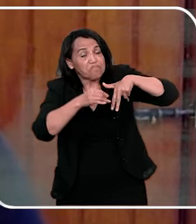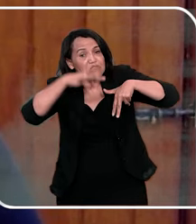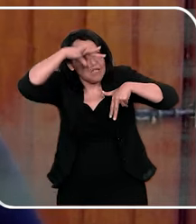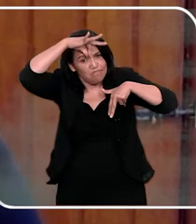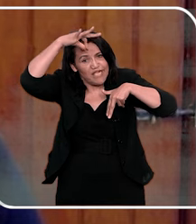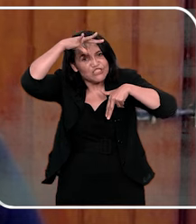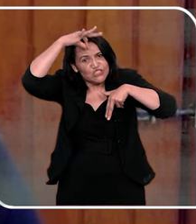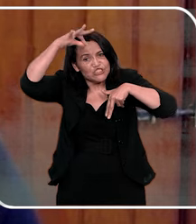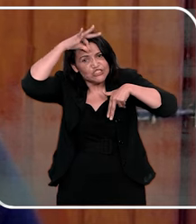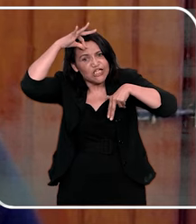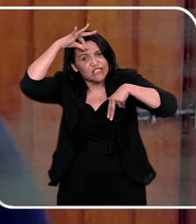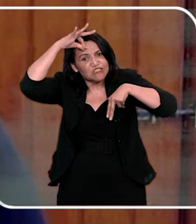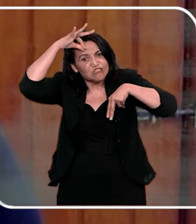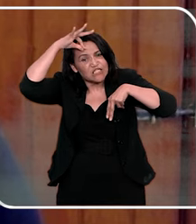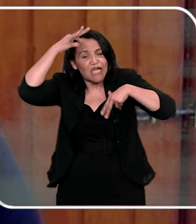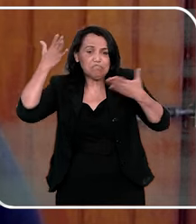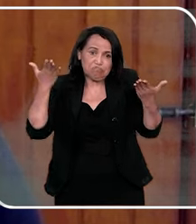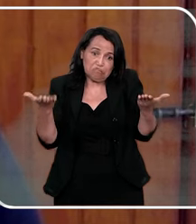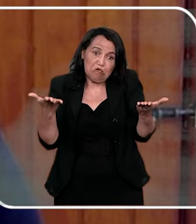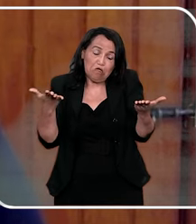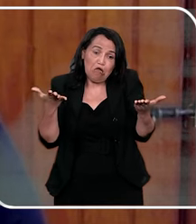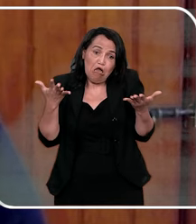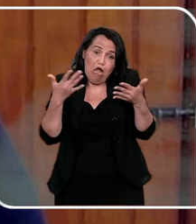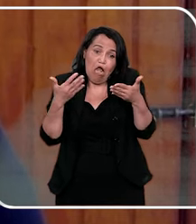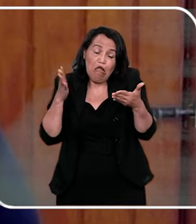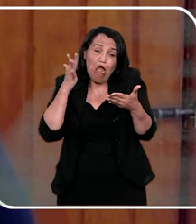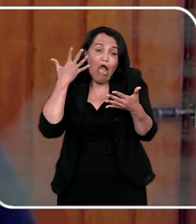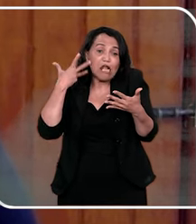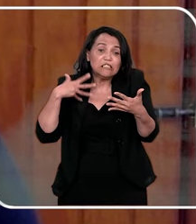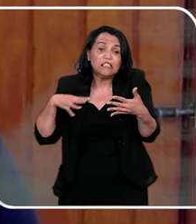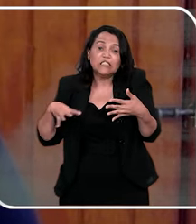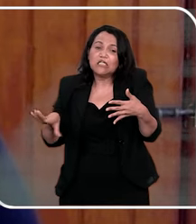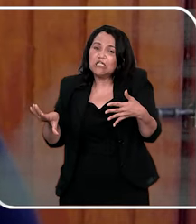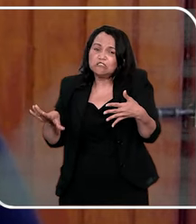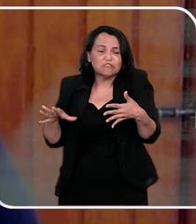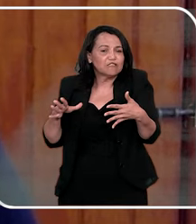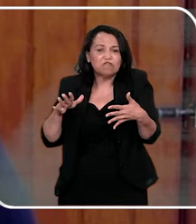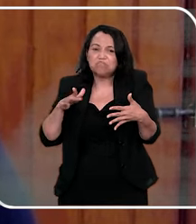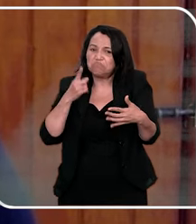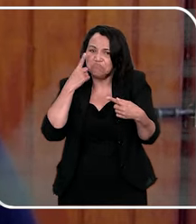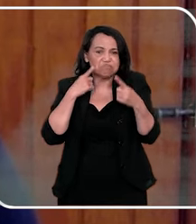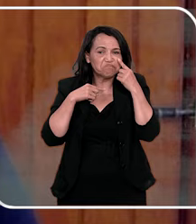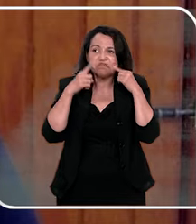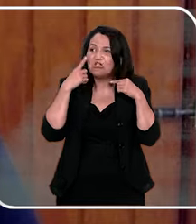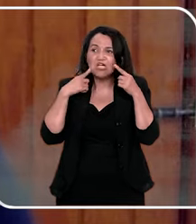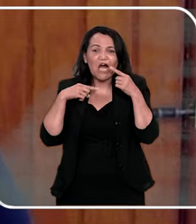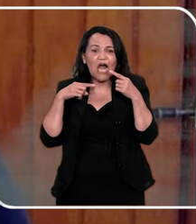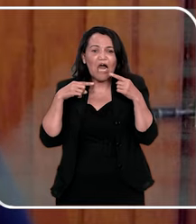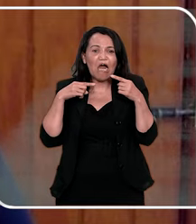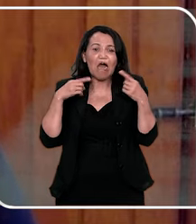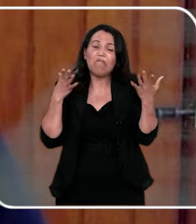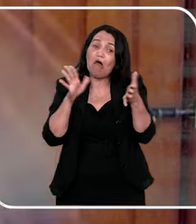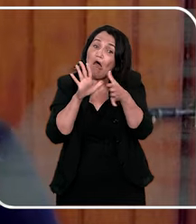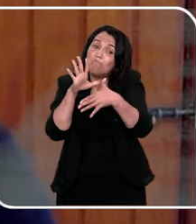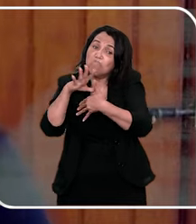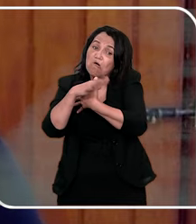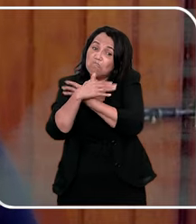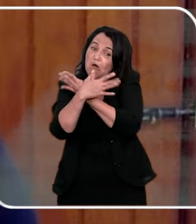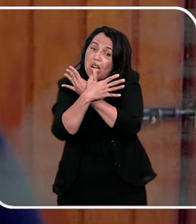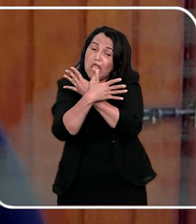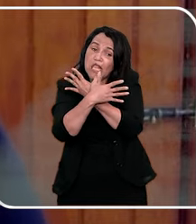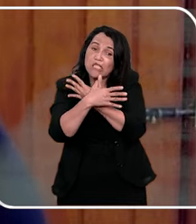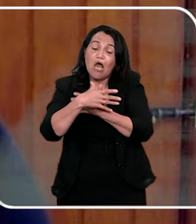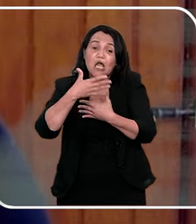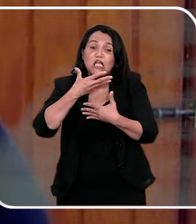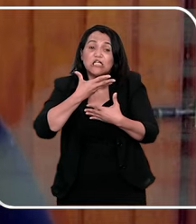sexuais, por baixo da fralda, da criança, como a criança sentia dor, não chorava, e ele ficava ali falando, alô, olha pra boletinha, não sei o quê,